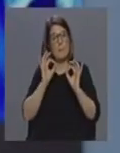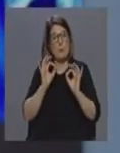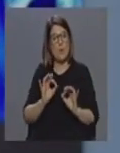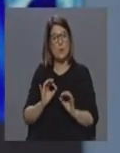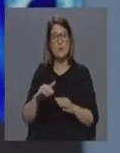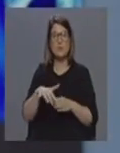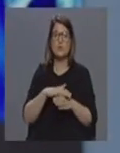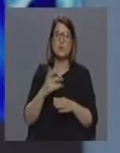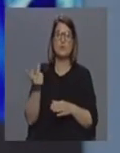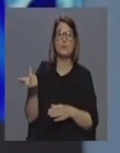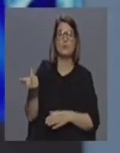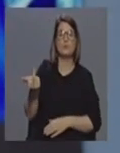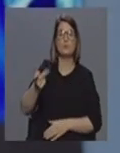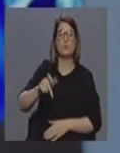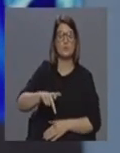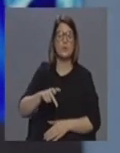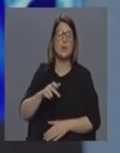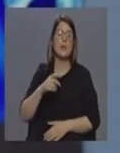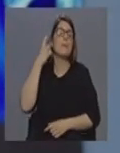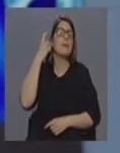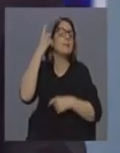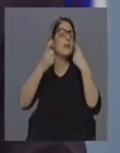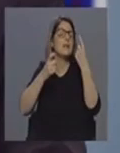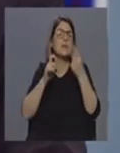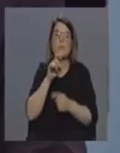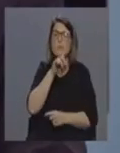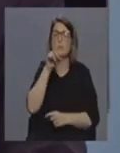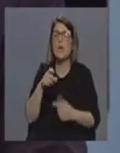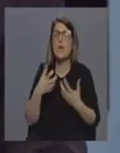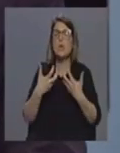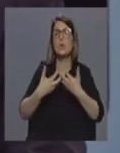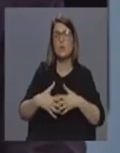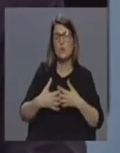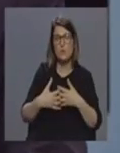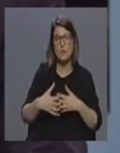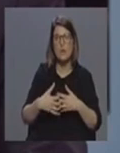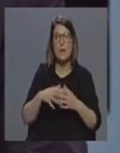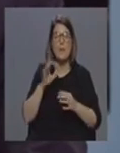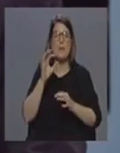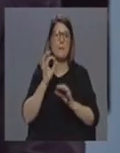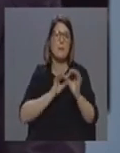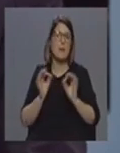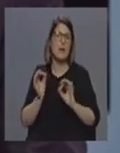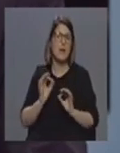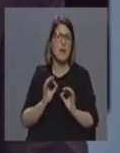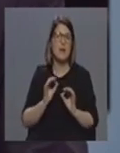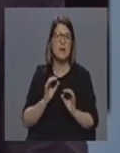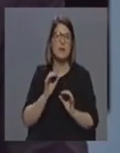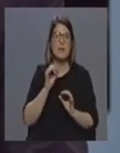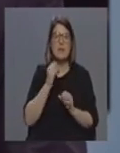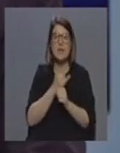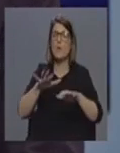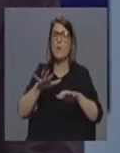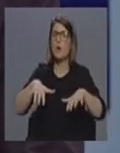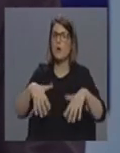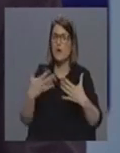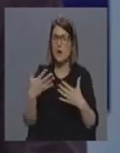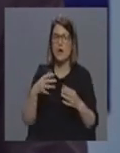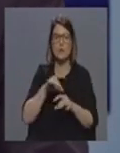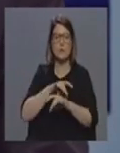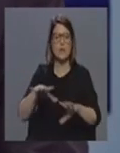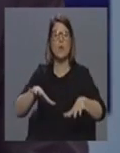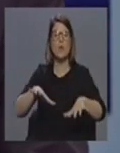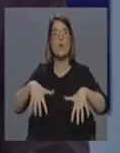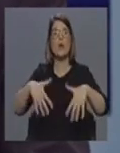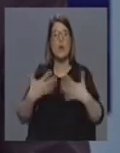possam vir que estamos sempre no campo hipotético ainda aqui estarmos preparados de alocar a qualquer momento para qualquer ilha ou para qualquer um dos hospitais